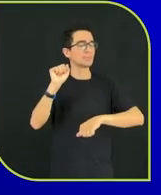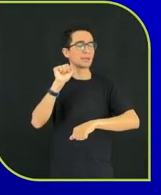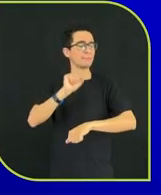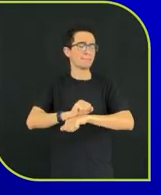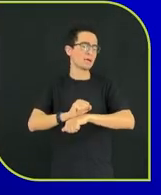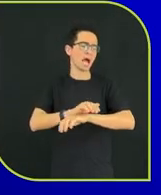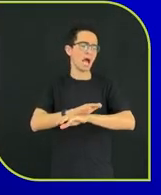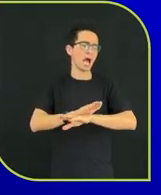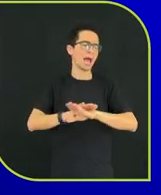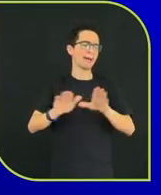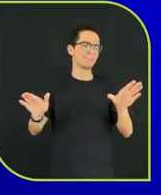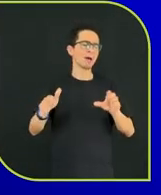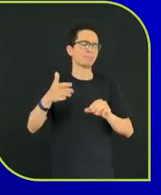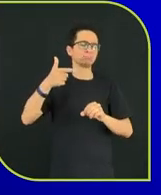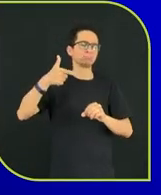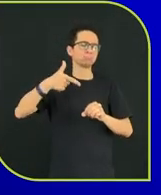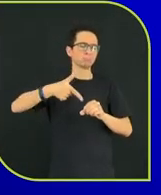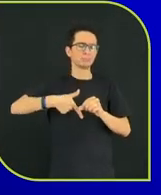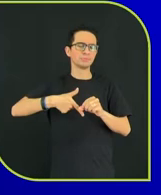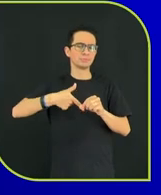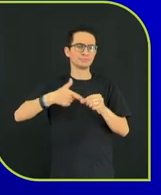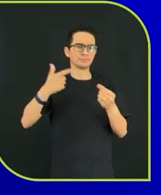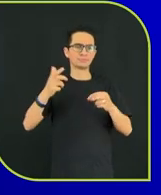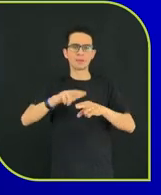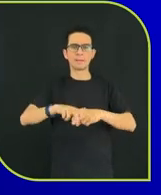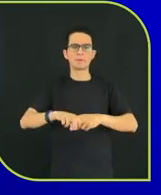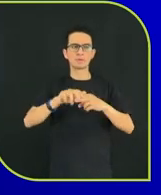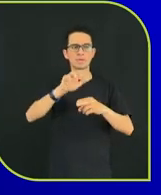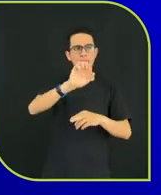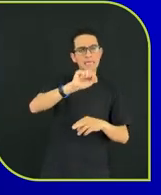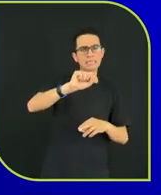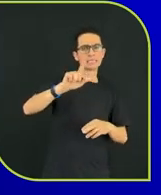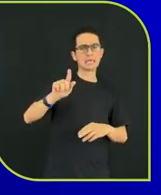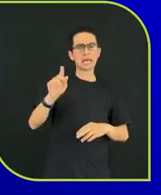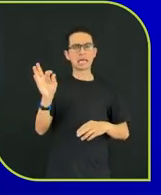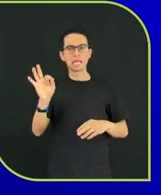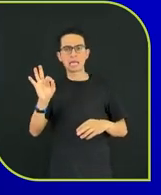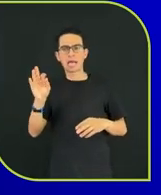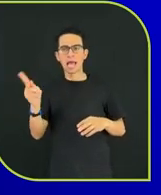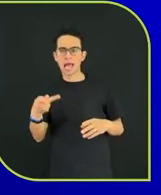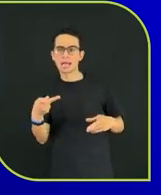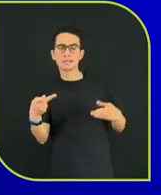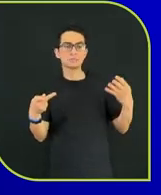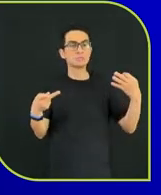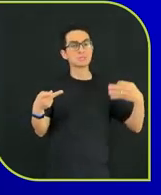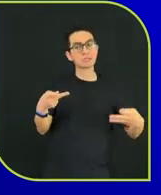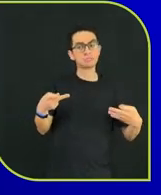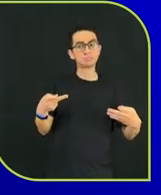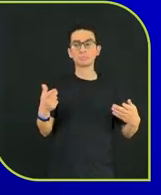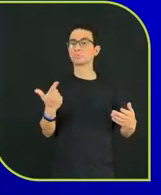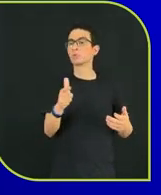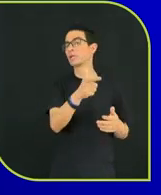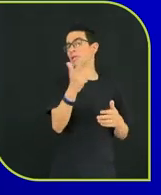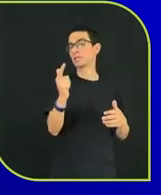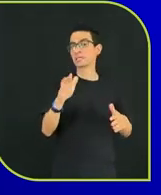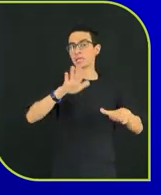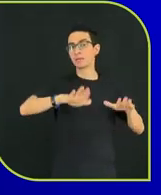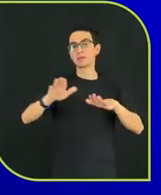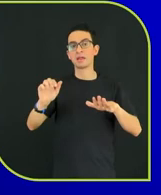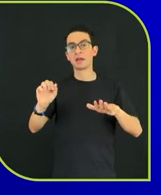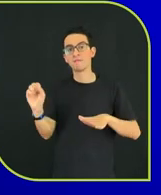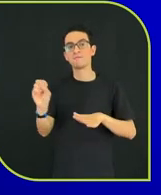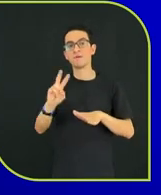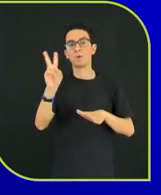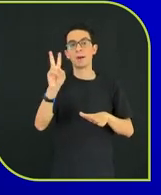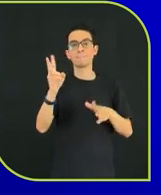SG não tem certo e errado, entende? É muito de acordo com os valores e visão de mundo, de